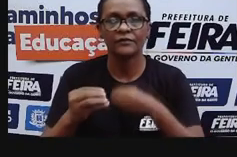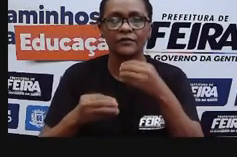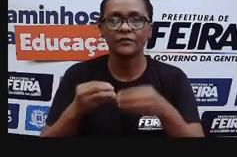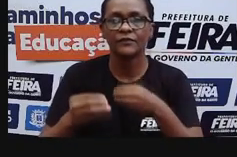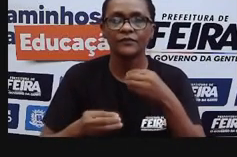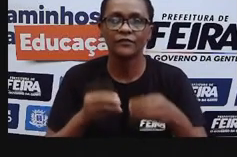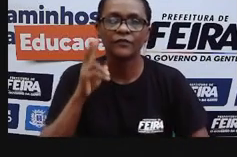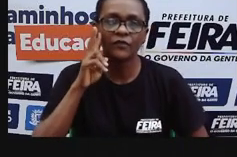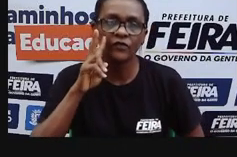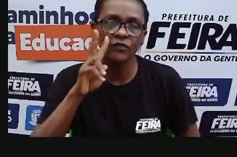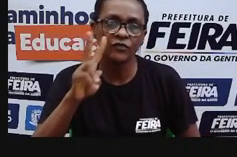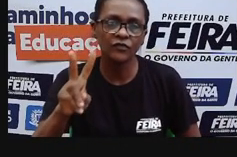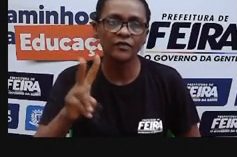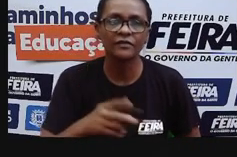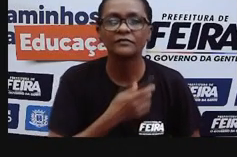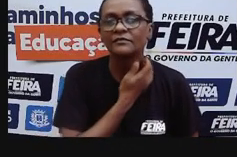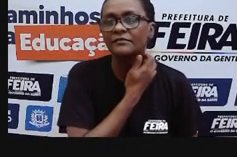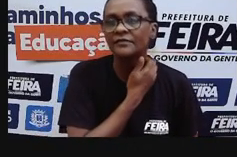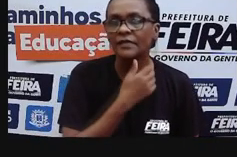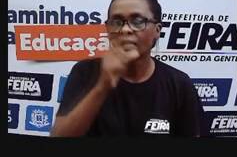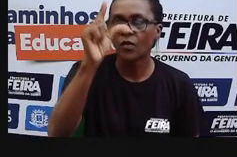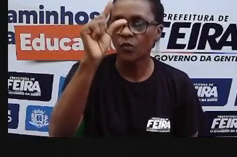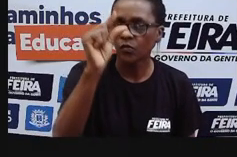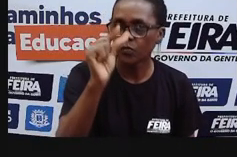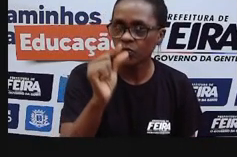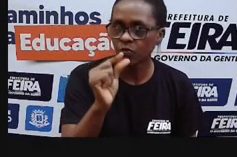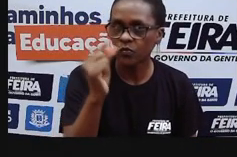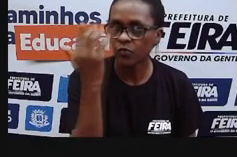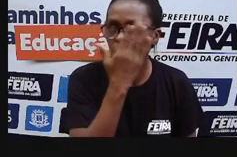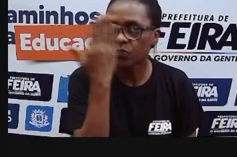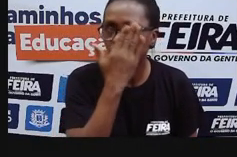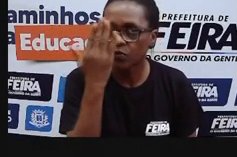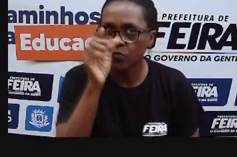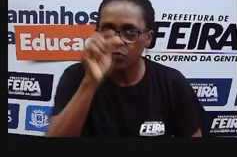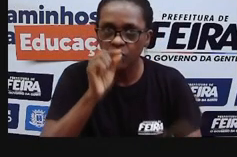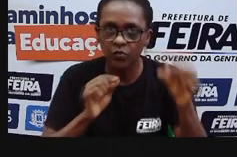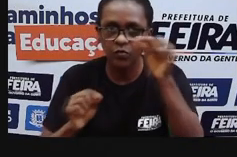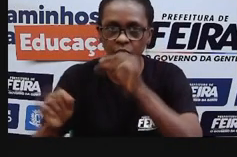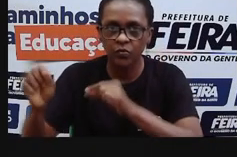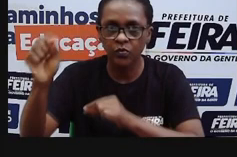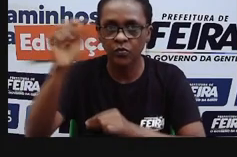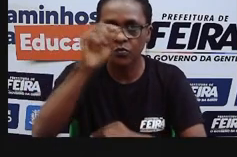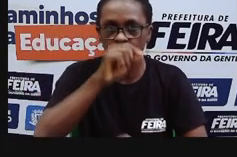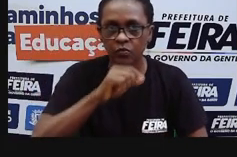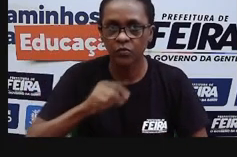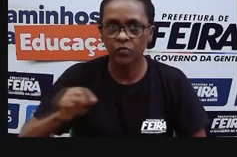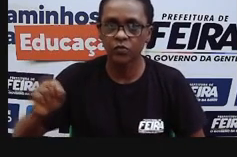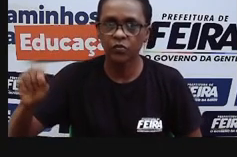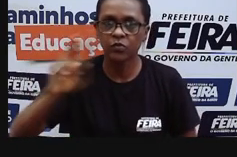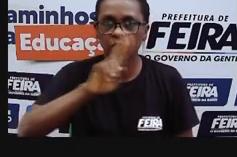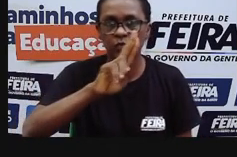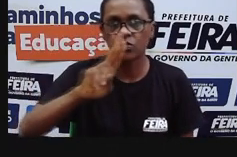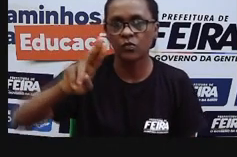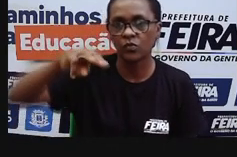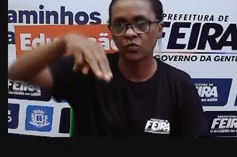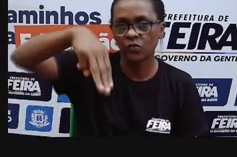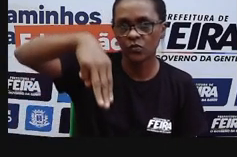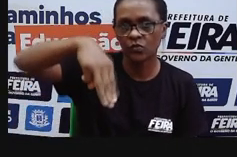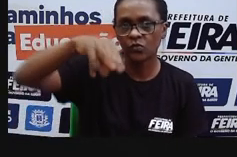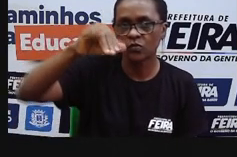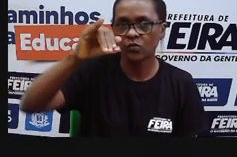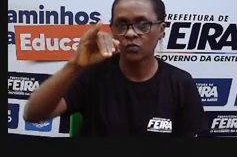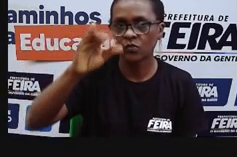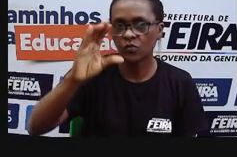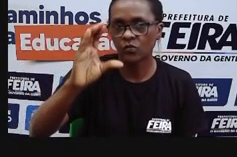E aí, vamos ver os micro-organismos. Pró, a gente viu o microscópio, e o microscópio, ele serve para a gente ver